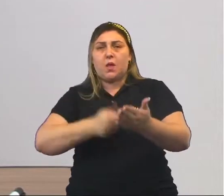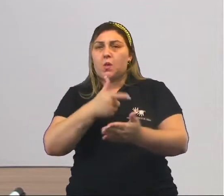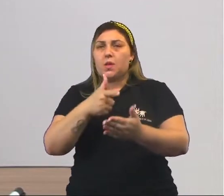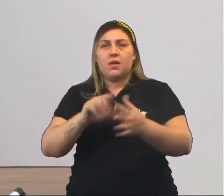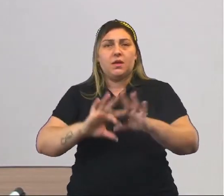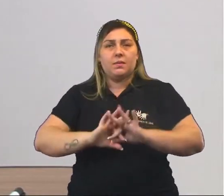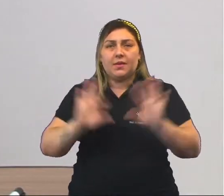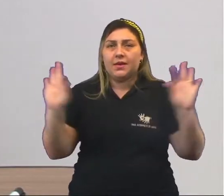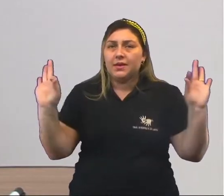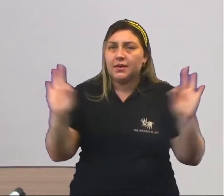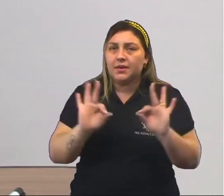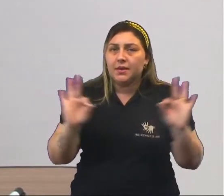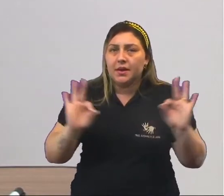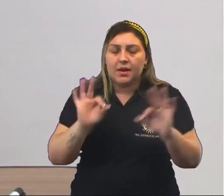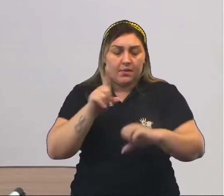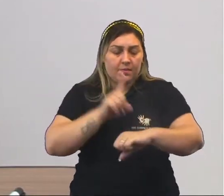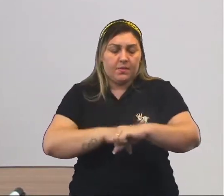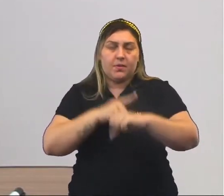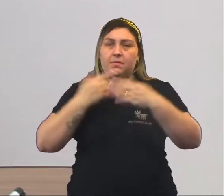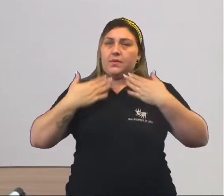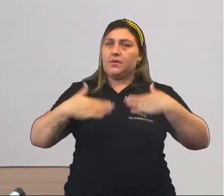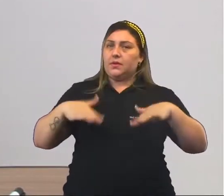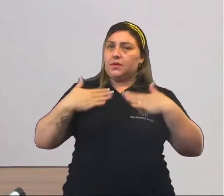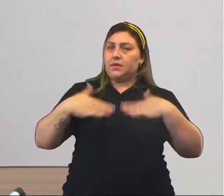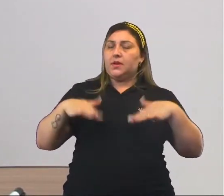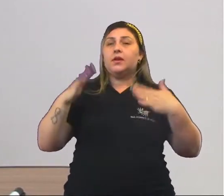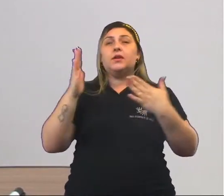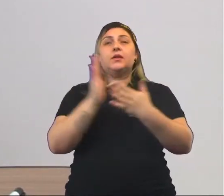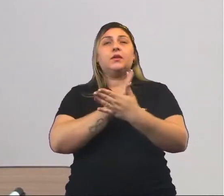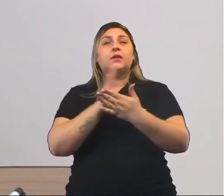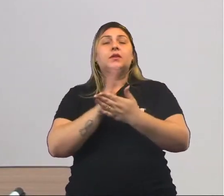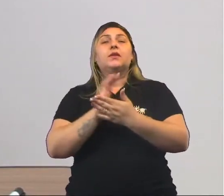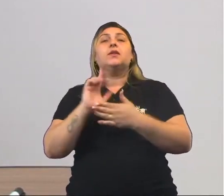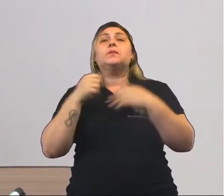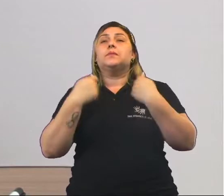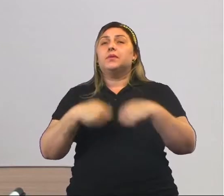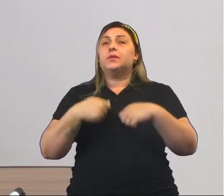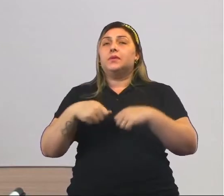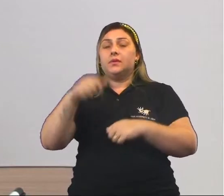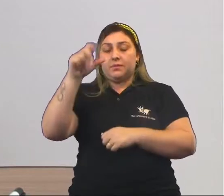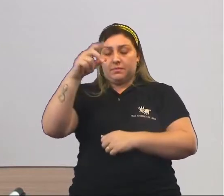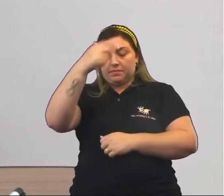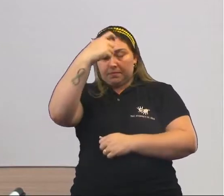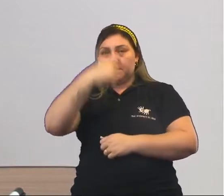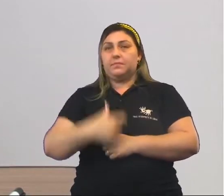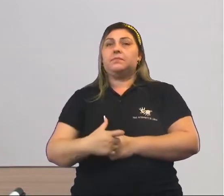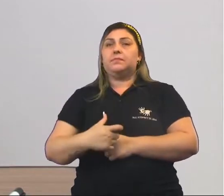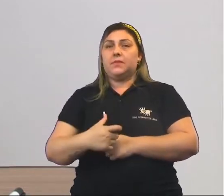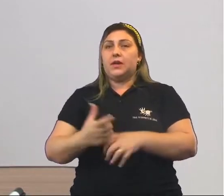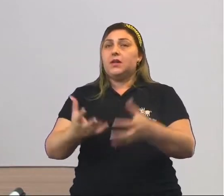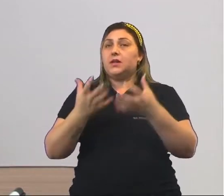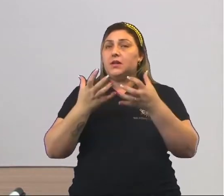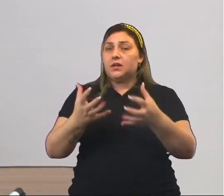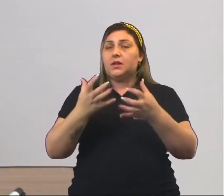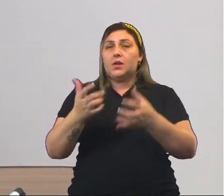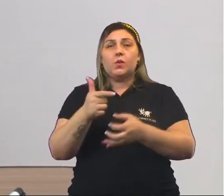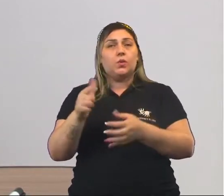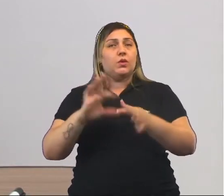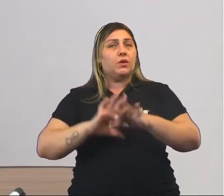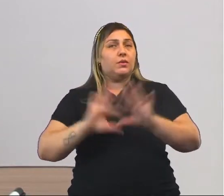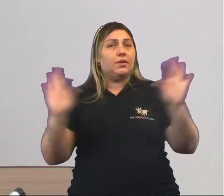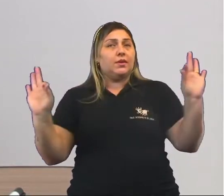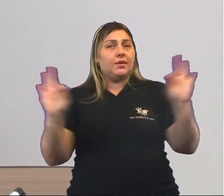liberdade ali, para determinar o horário de descanso, de algumas outras necessidades pessoais que ela poderia querer. Ela não tinha